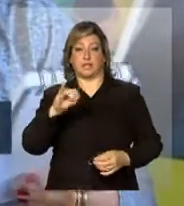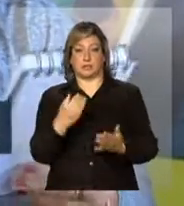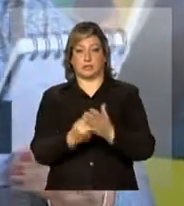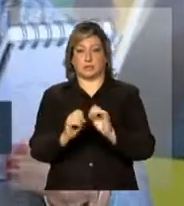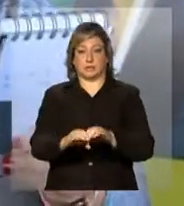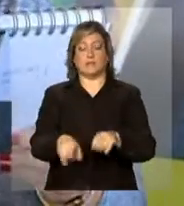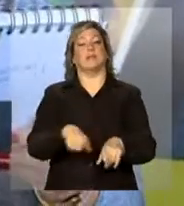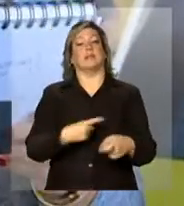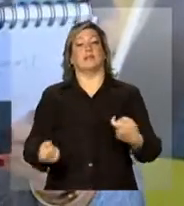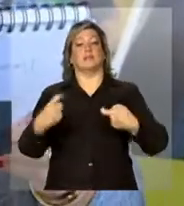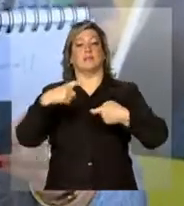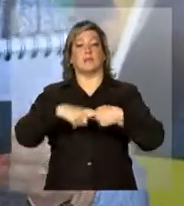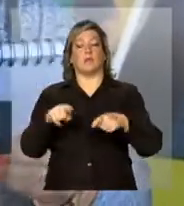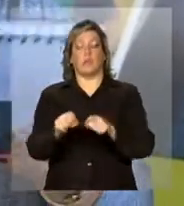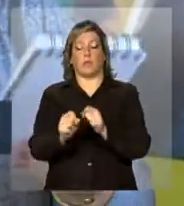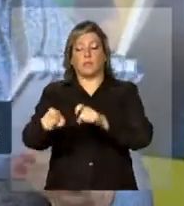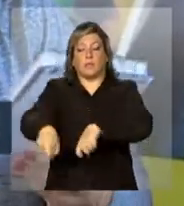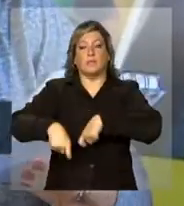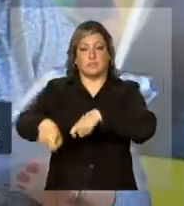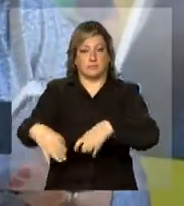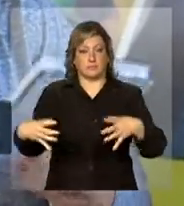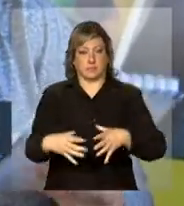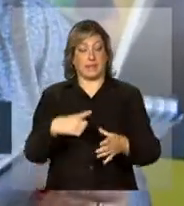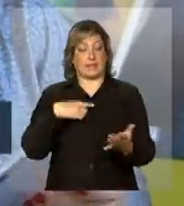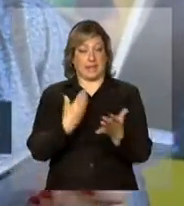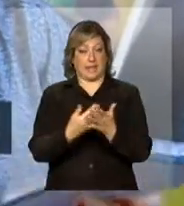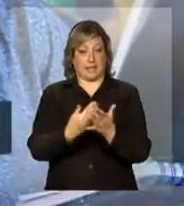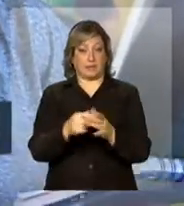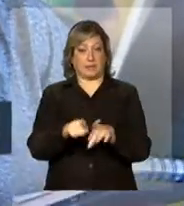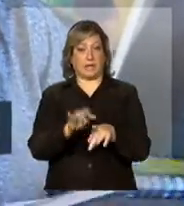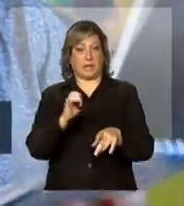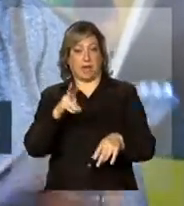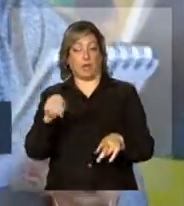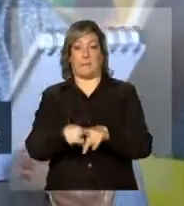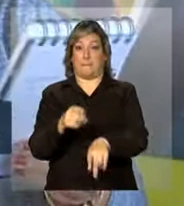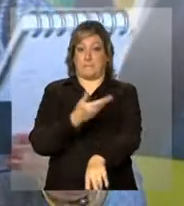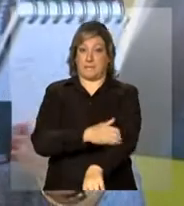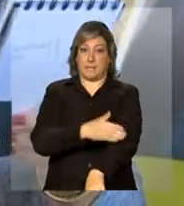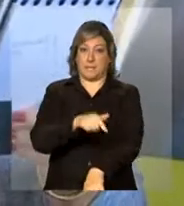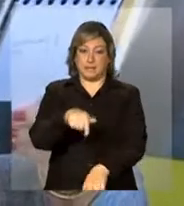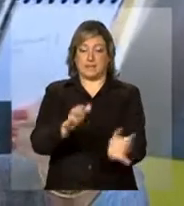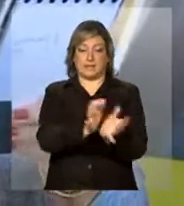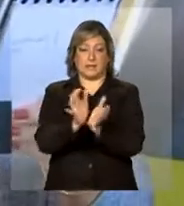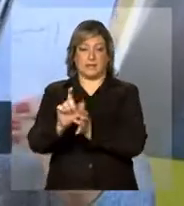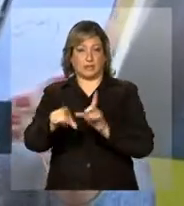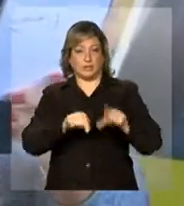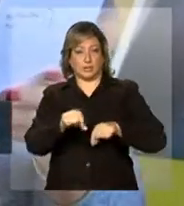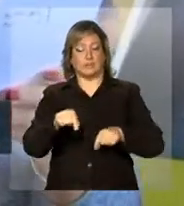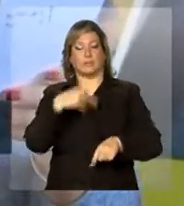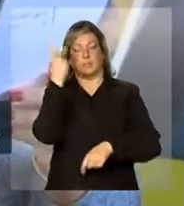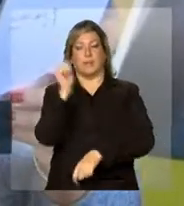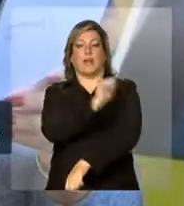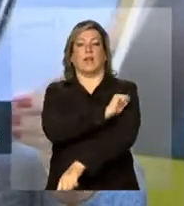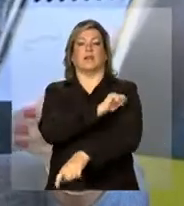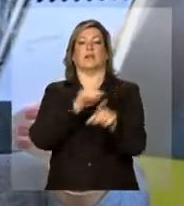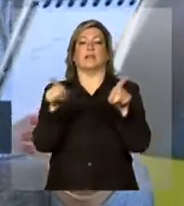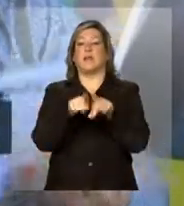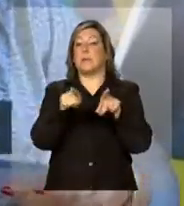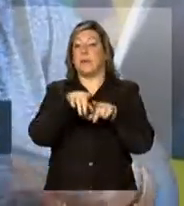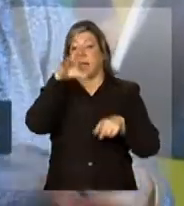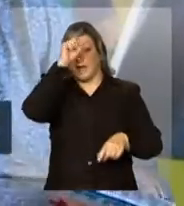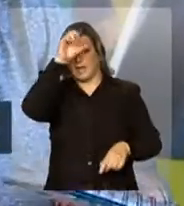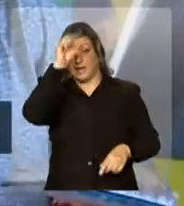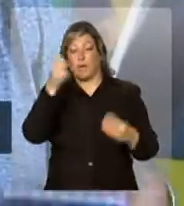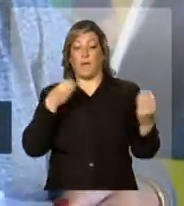têm algum vínculo com o campo. E além de aulas teóricas e práticas nas áreas escolhidas, os alunos também vão aprender